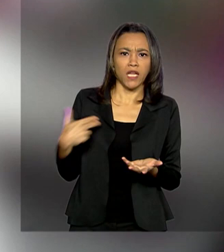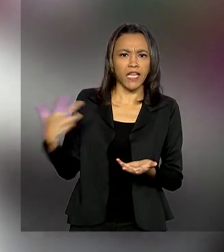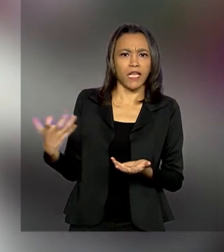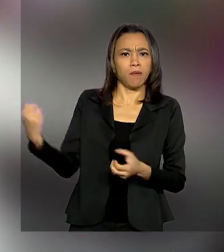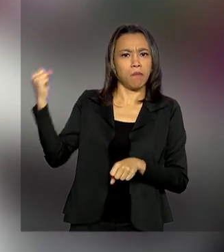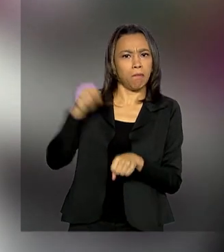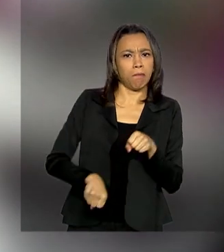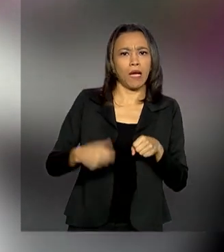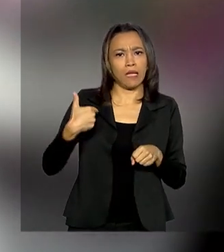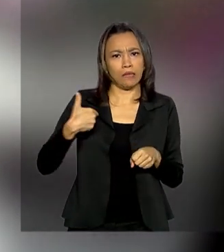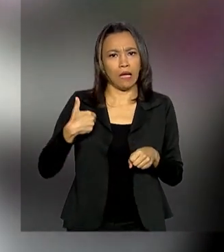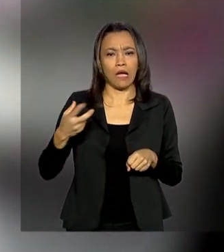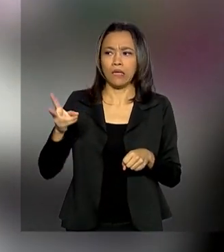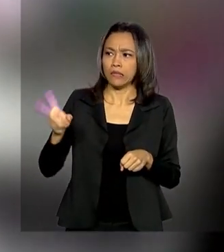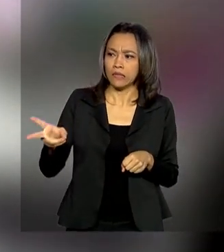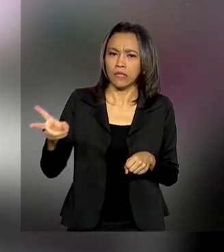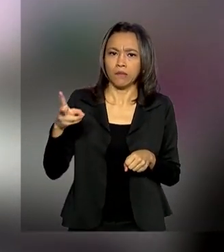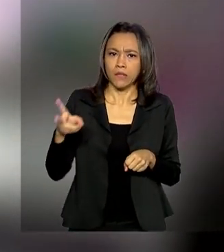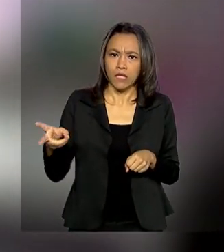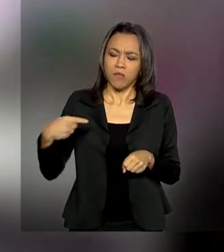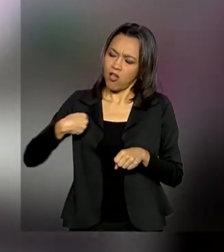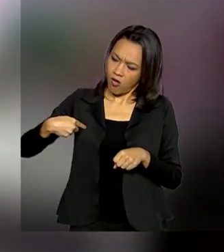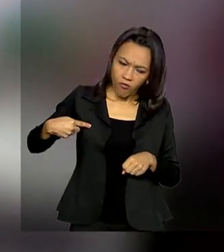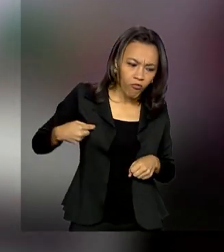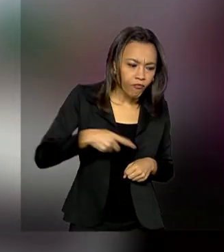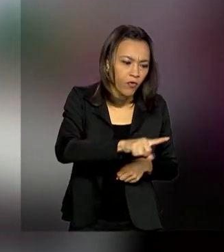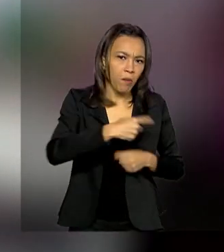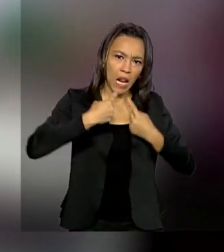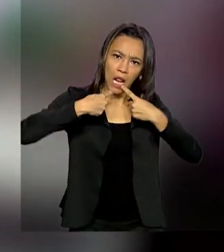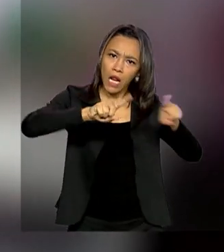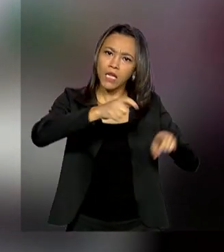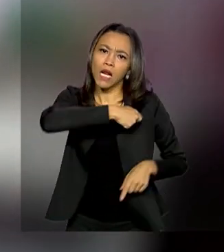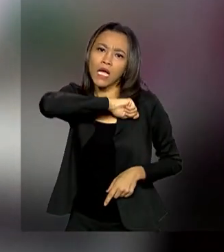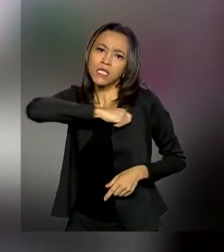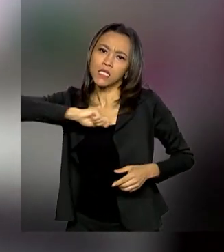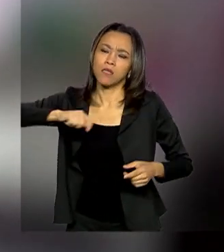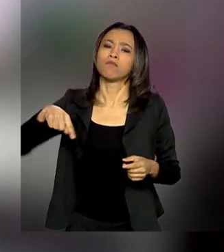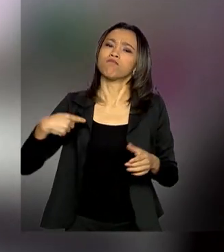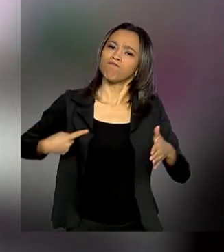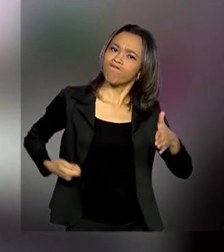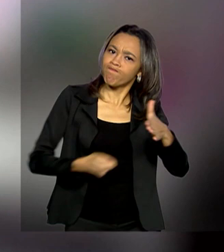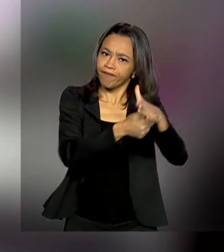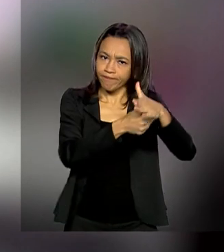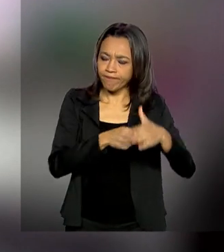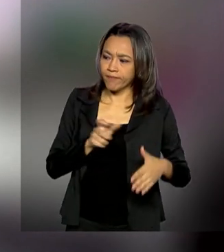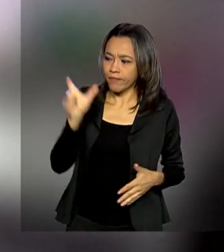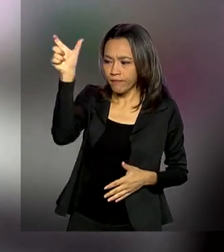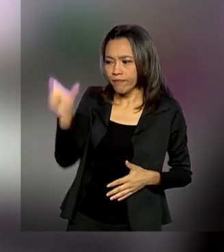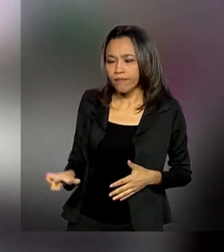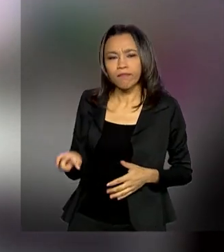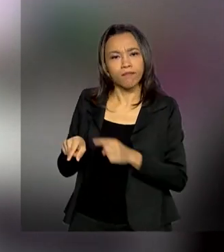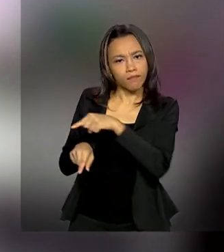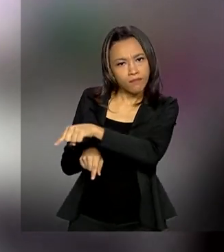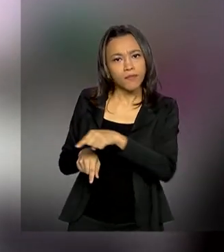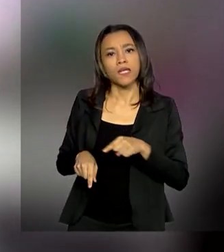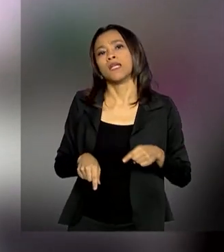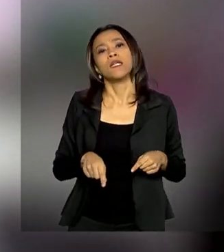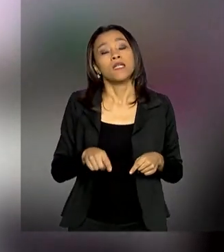Então, a primeira ameaça que ele fez, fui até a delegacia, já registrei a ocorrência. Ele ficou preso por sete dias.